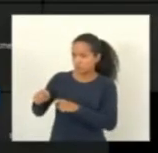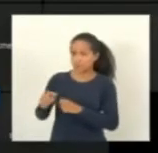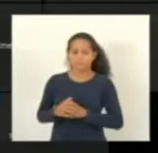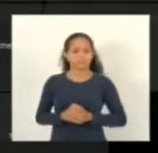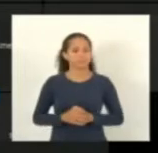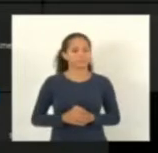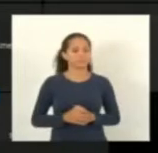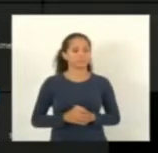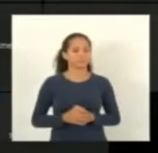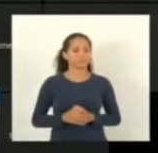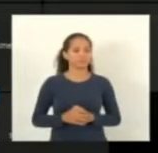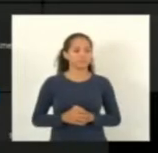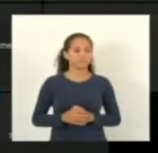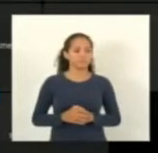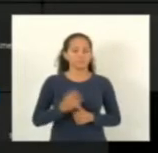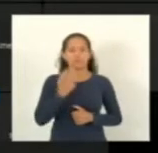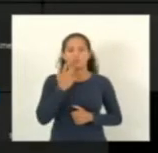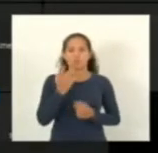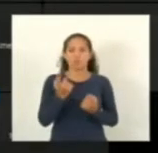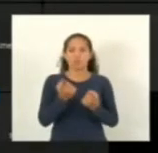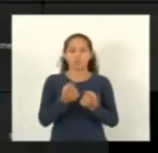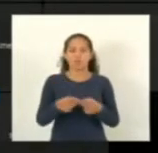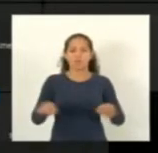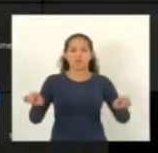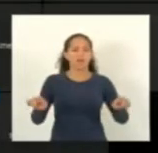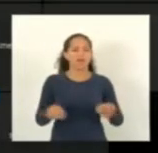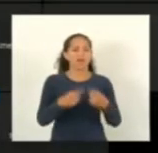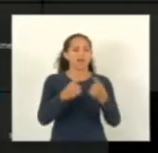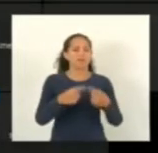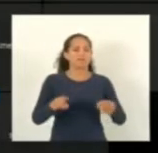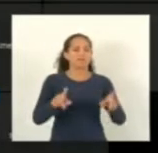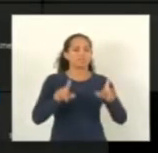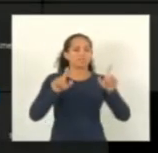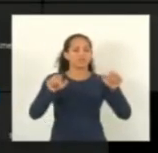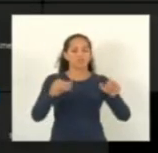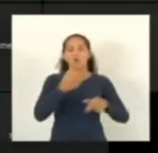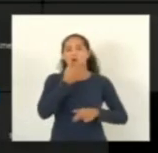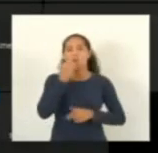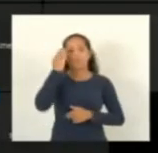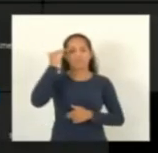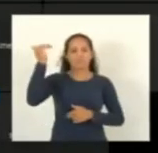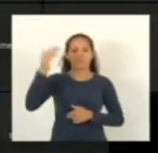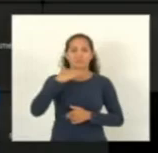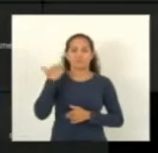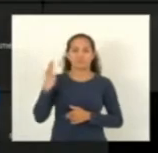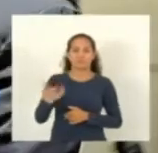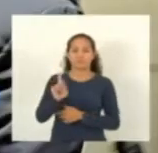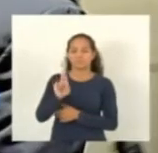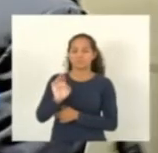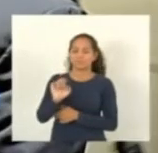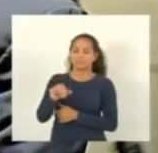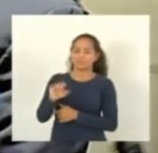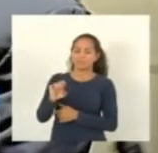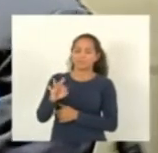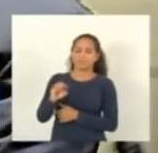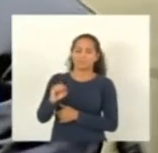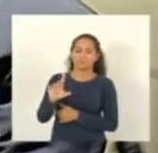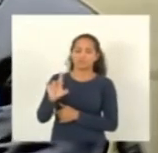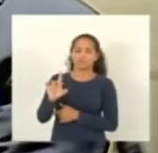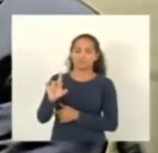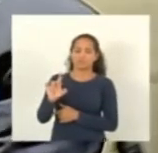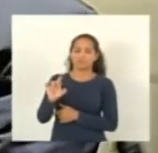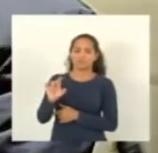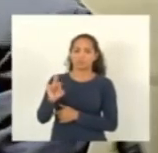como na música de renato russo temos todo o tempo do mundo isso o senhor está muito inspirado hoje deputado